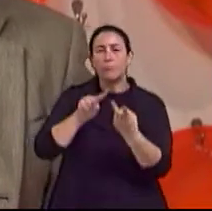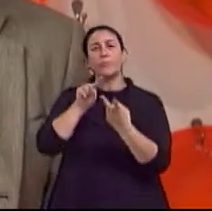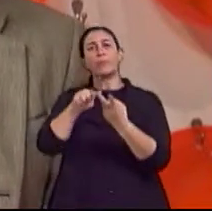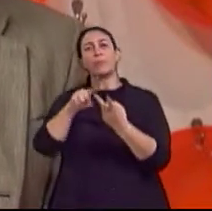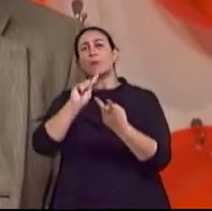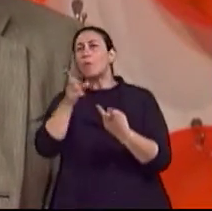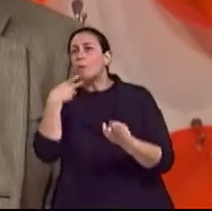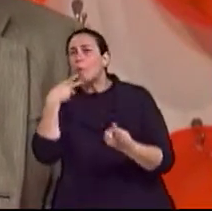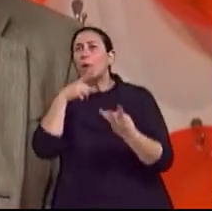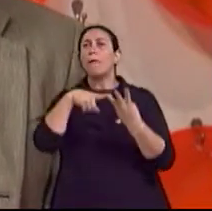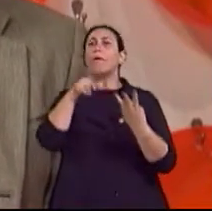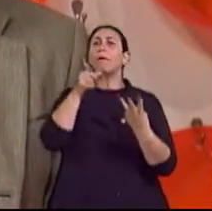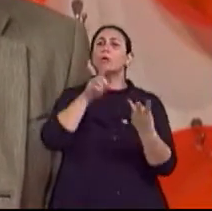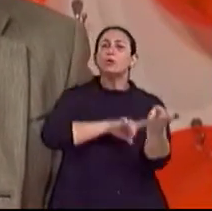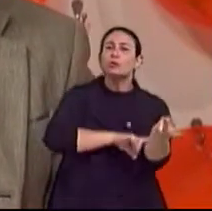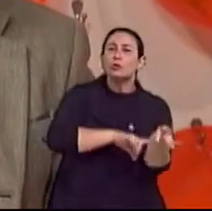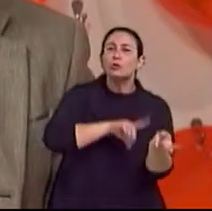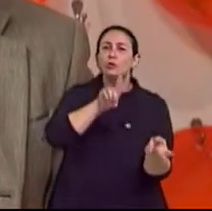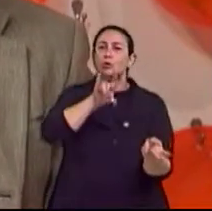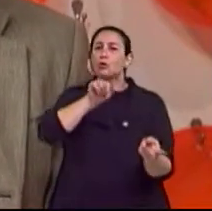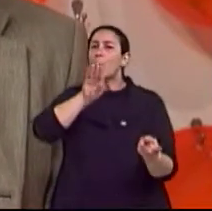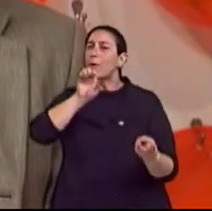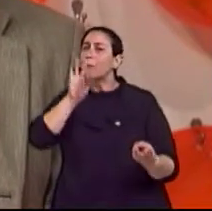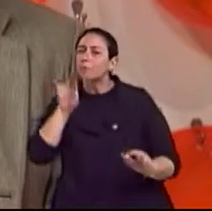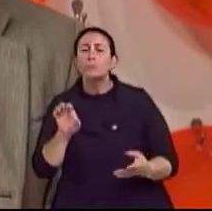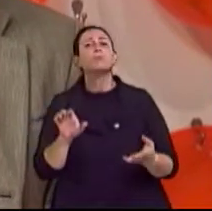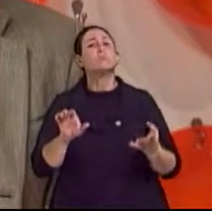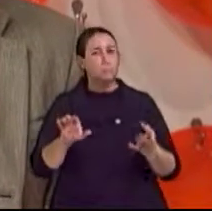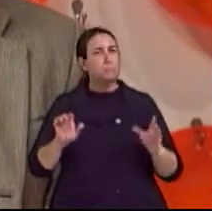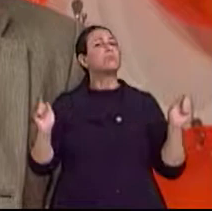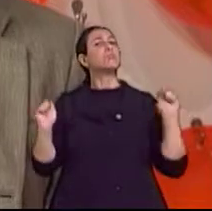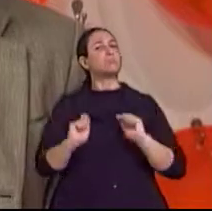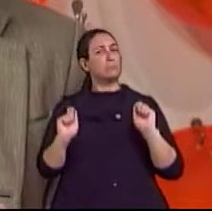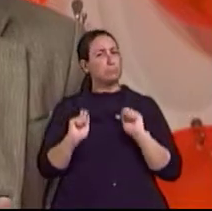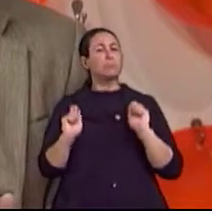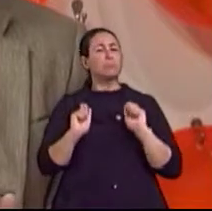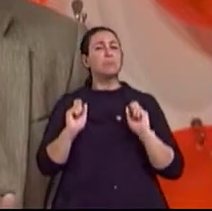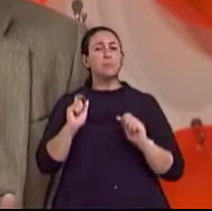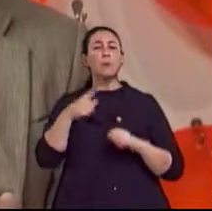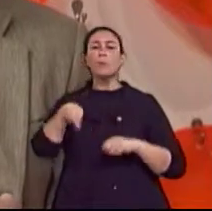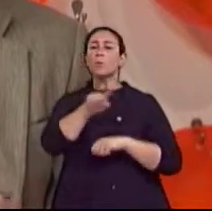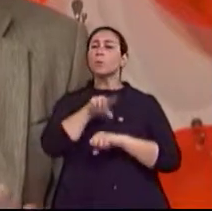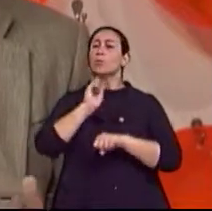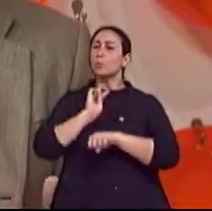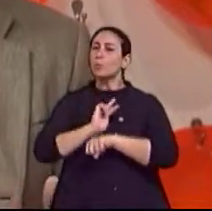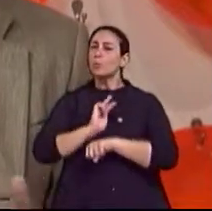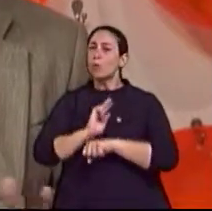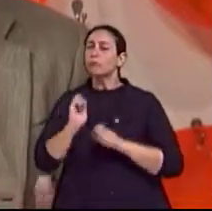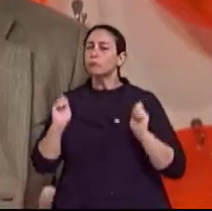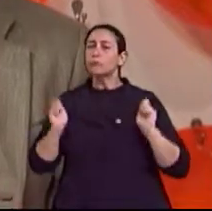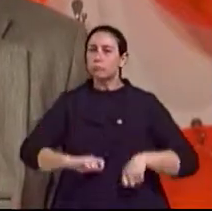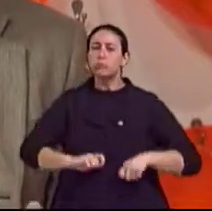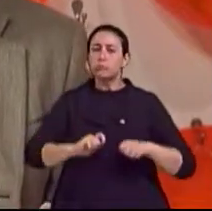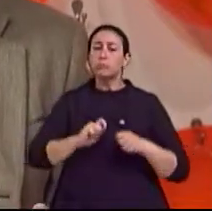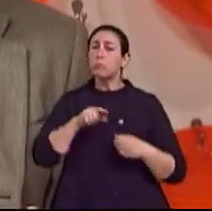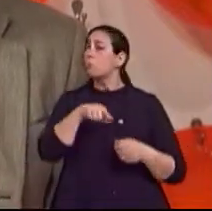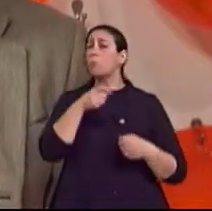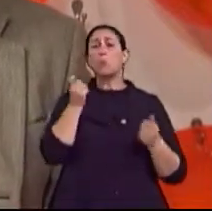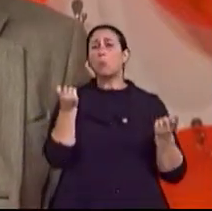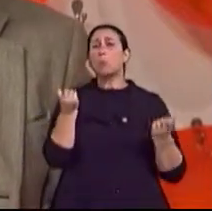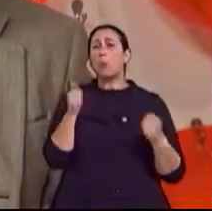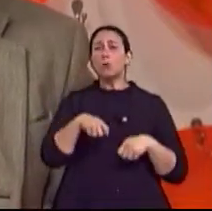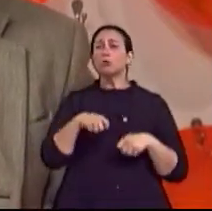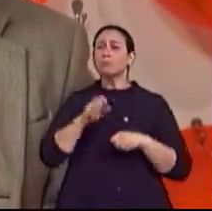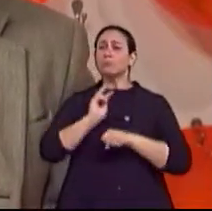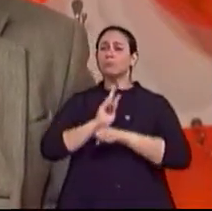fumarem, etc. Então, pode sim ser, ao menos, se não prevenido, postergado e a pessoa eventualmente pode morrer de outra coisa antes